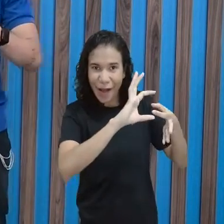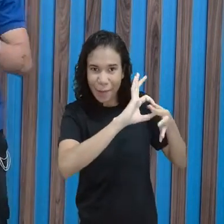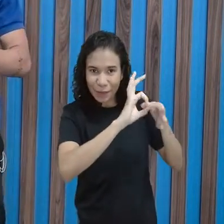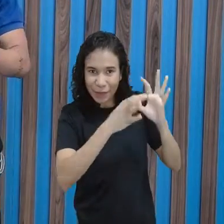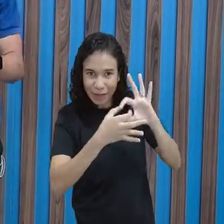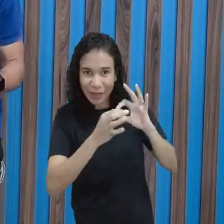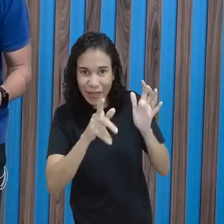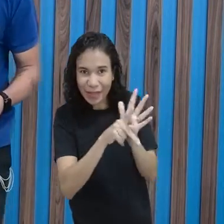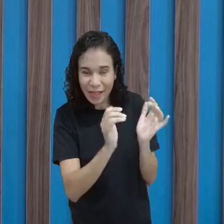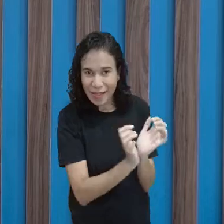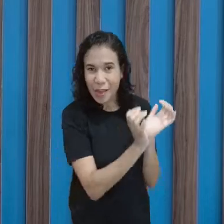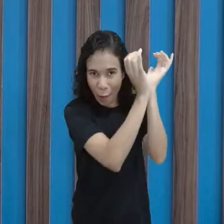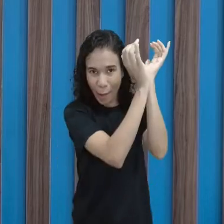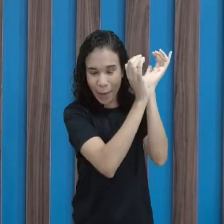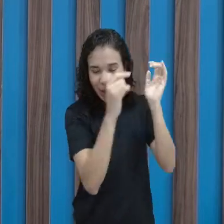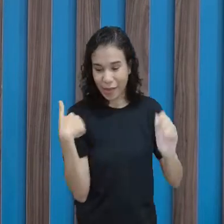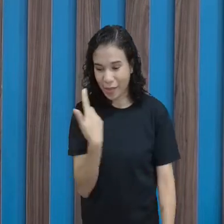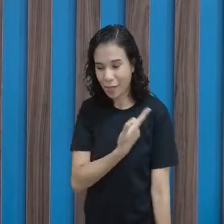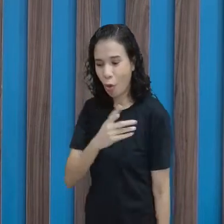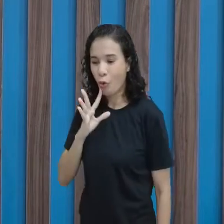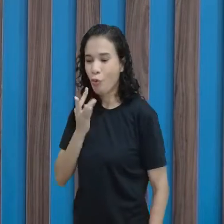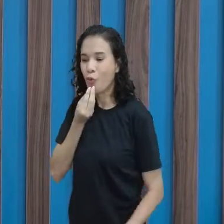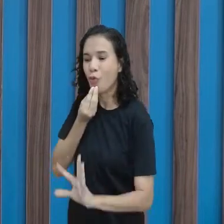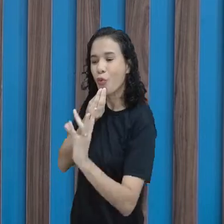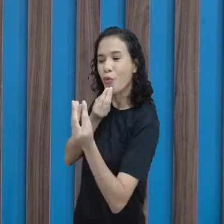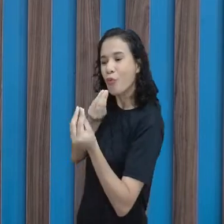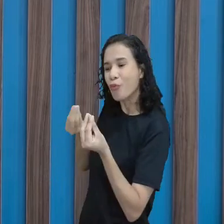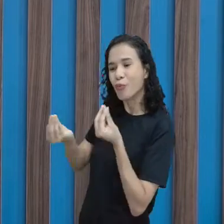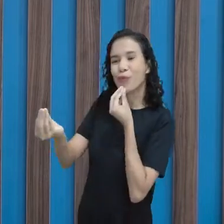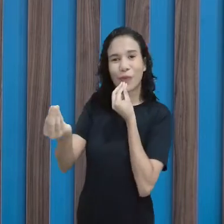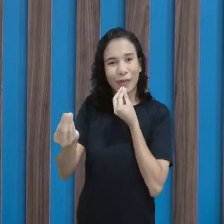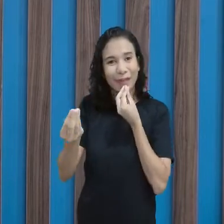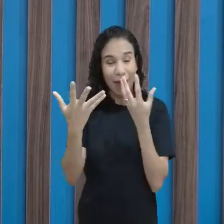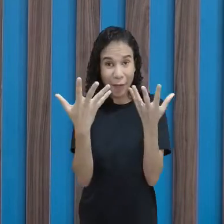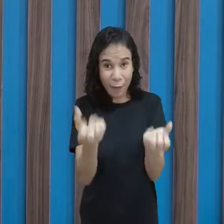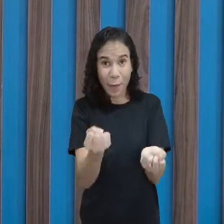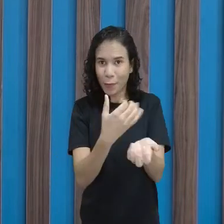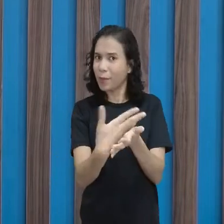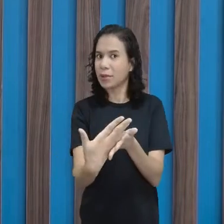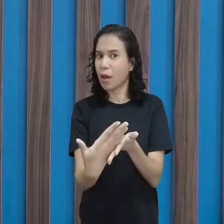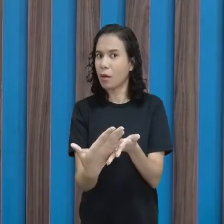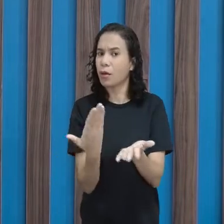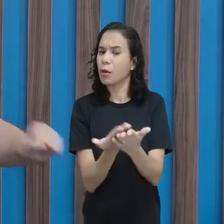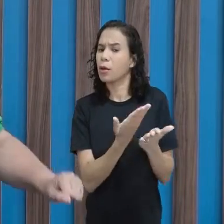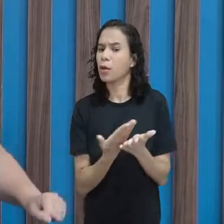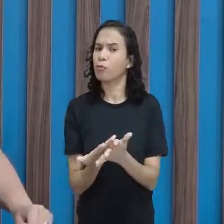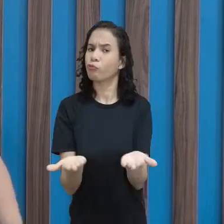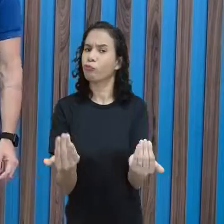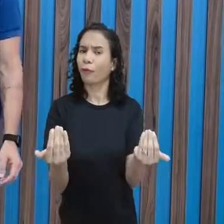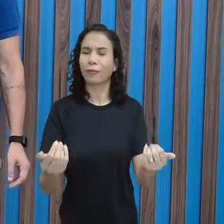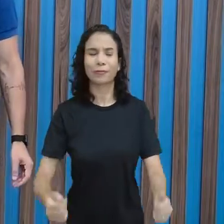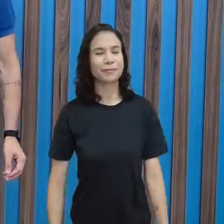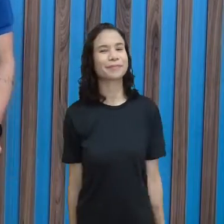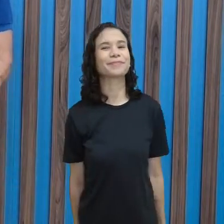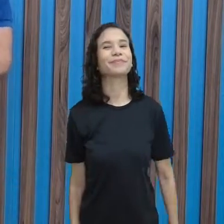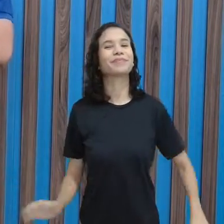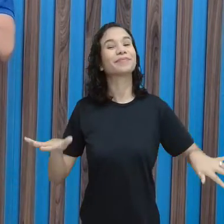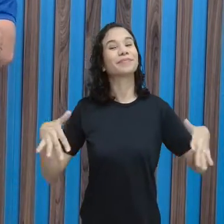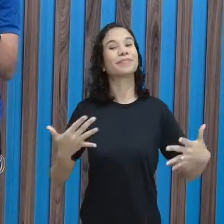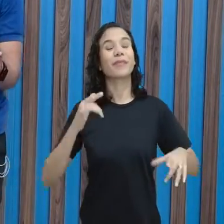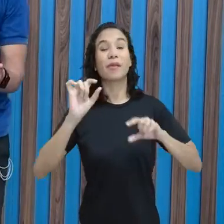a gente troca figurinhas de conteúdos. Dos de conteúdos. Minha gente, vamos embora trabalhar. E